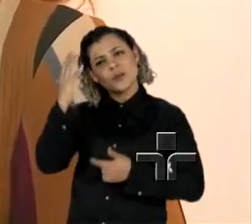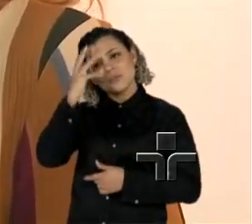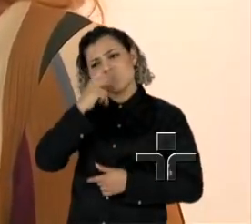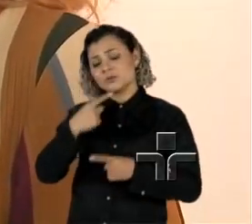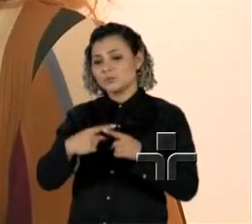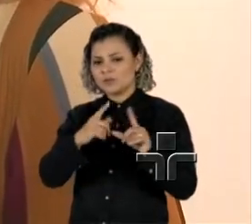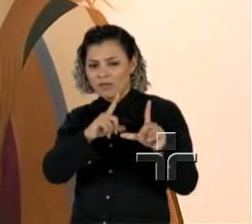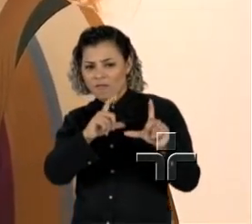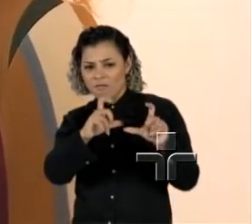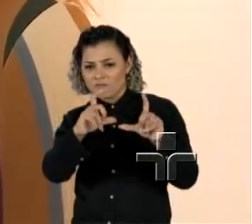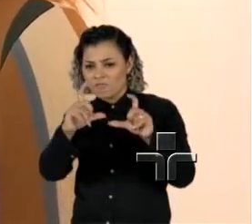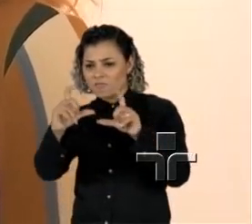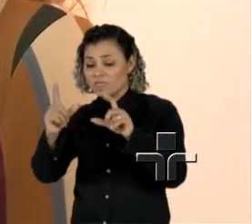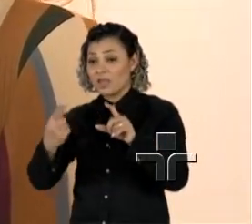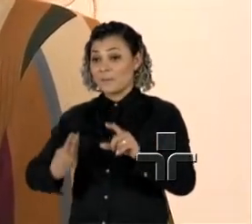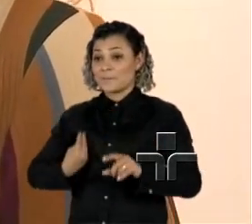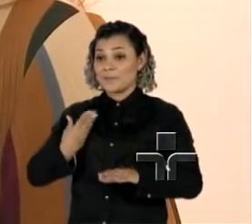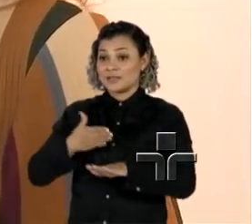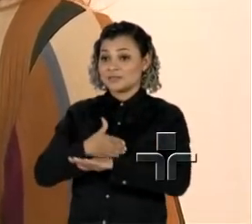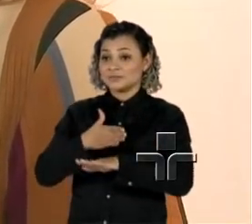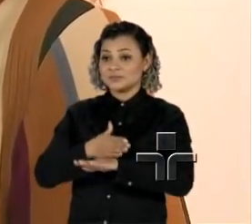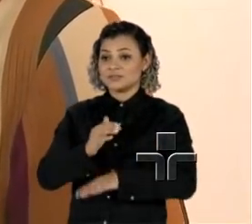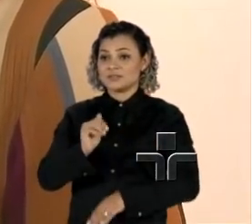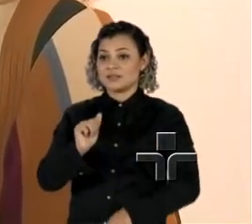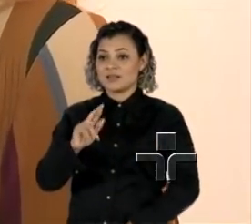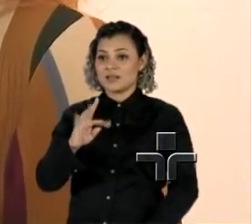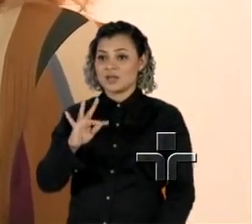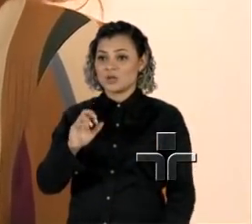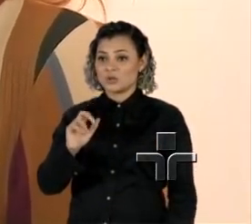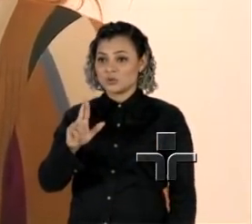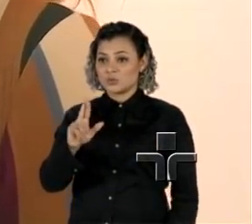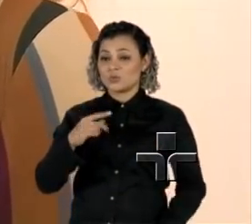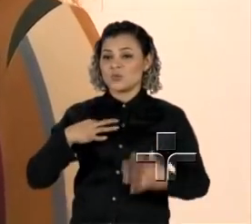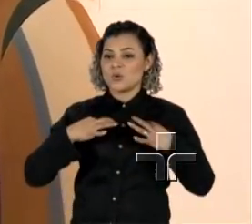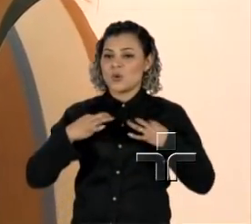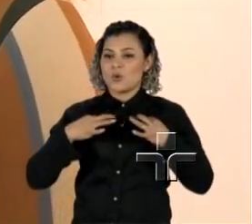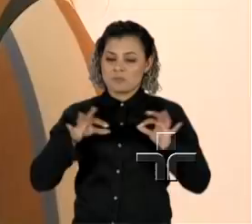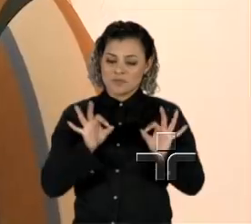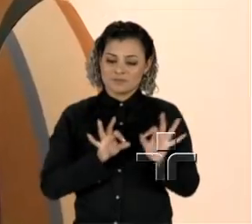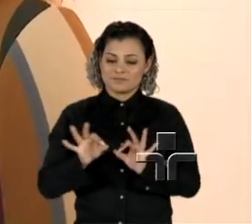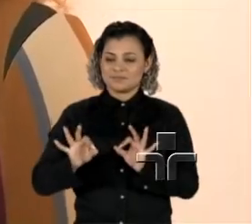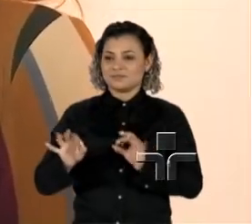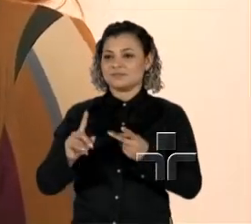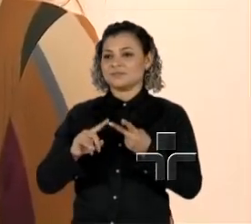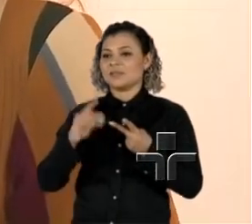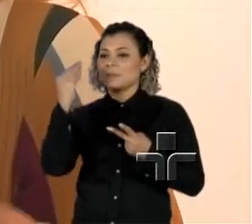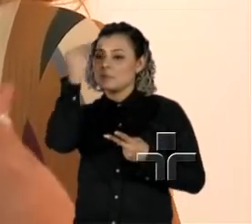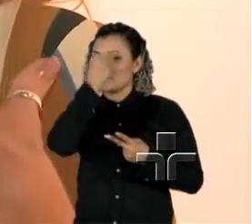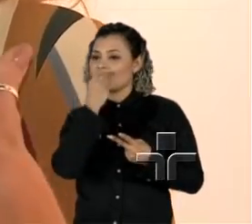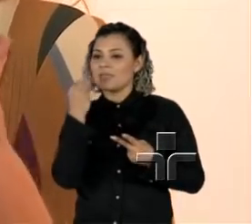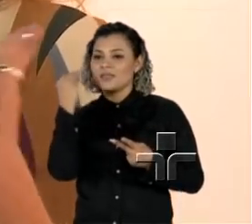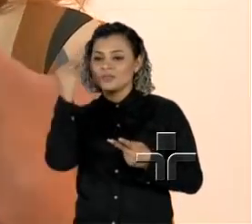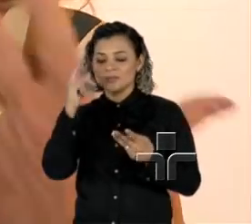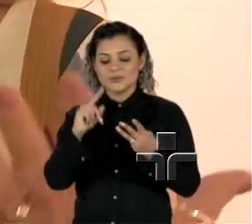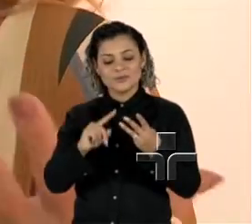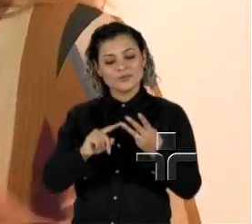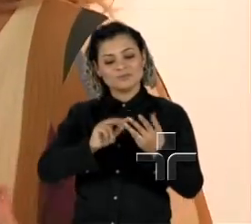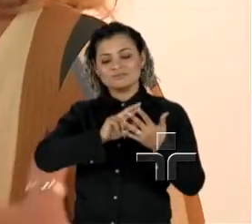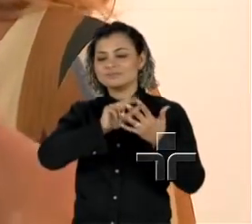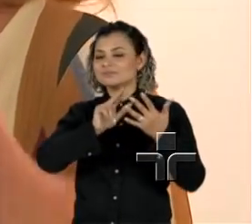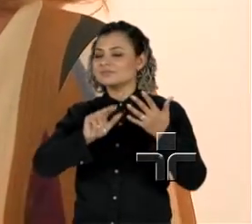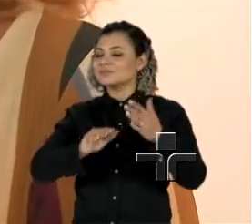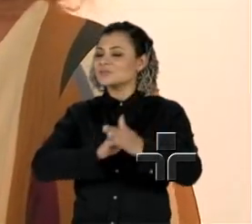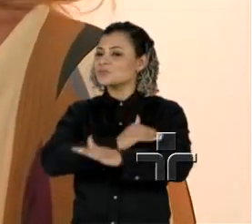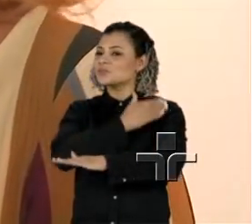a gente teve a participação do Arthur Kalimann, que entrou com o figurino, com os maquiadores. Foi um dia